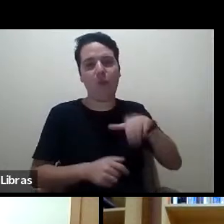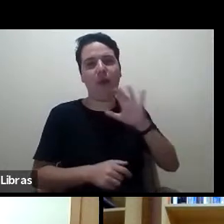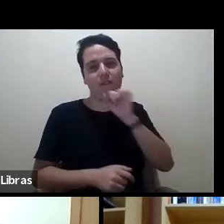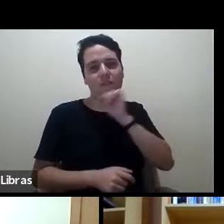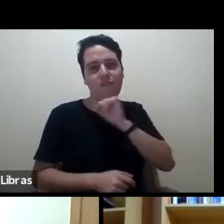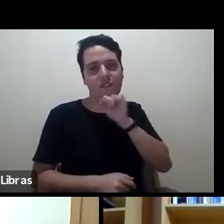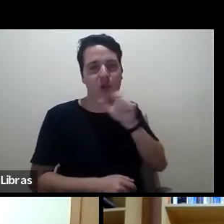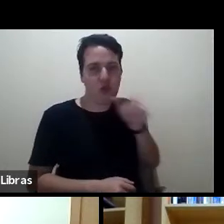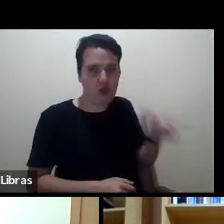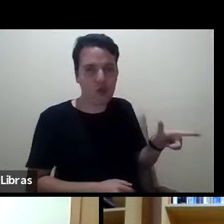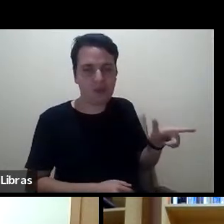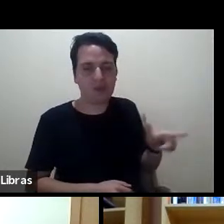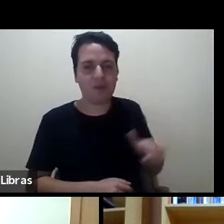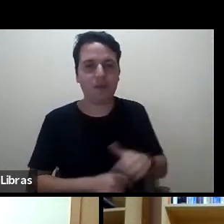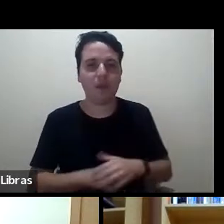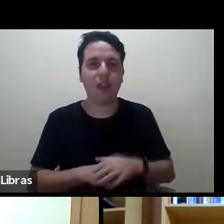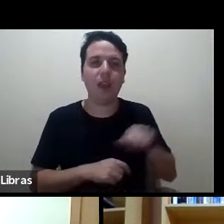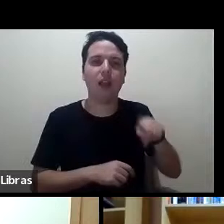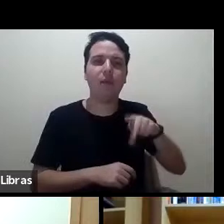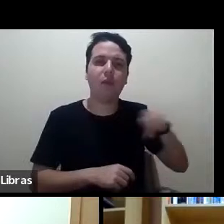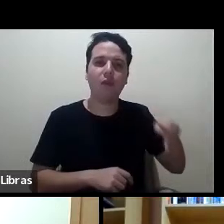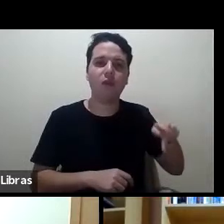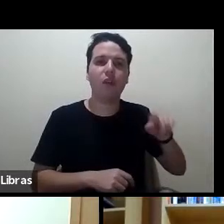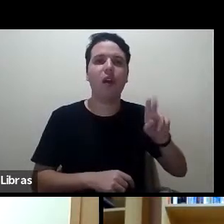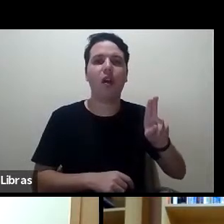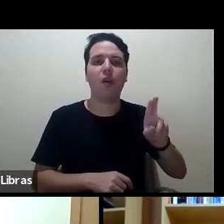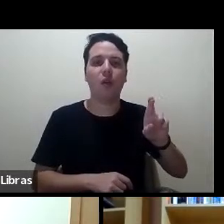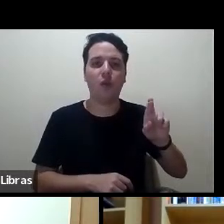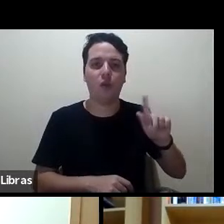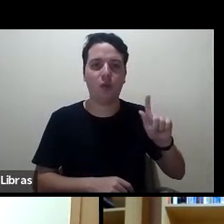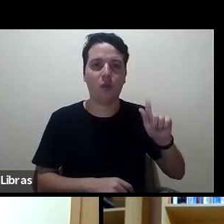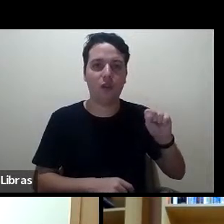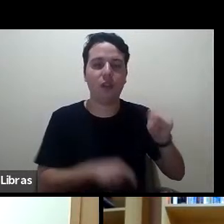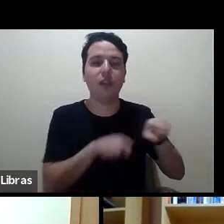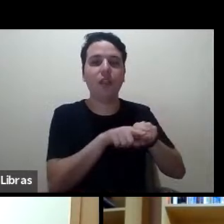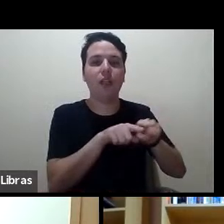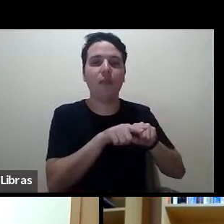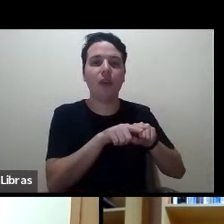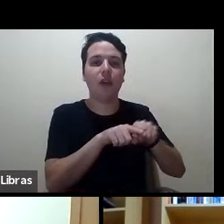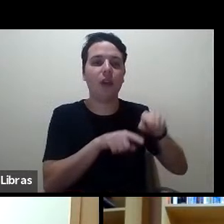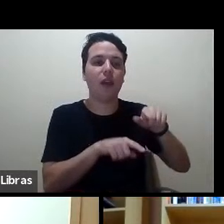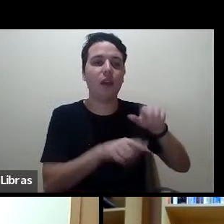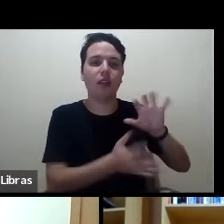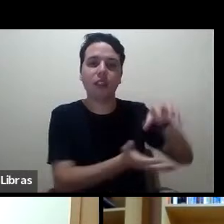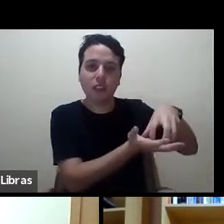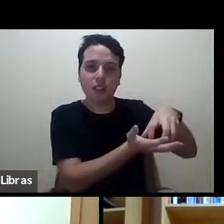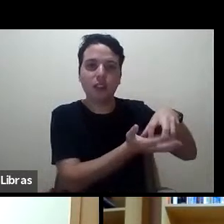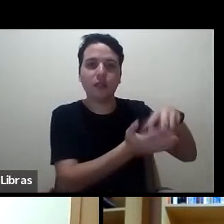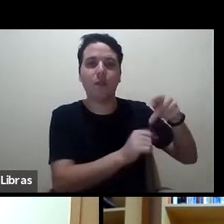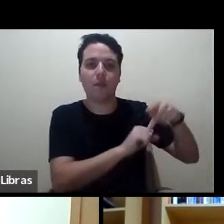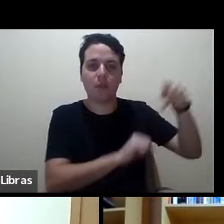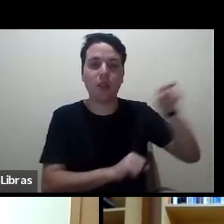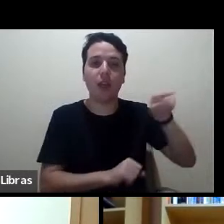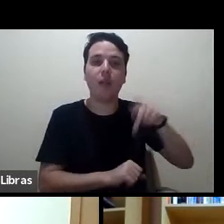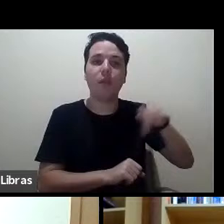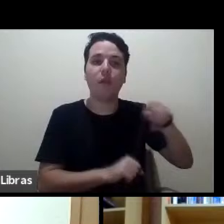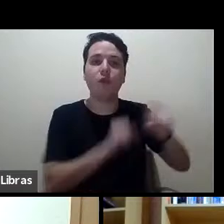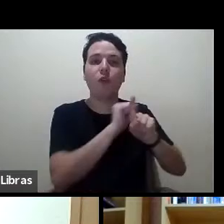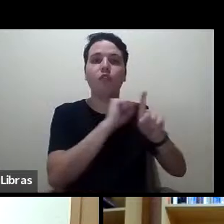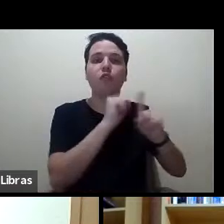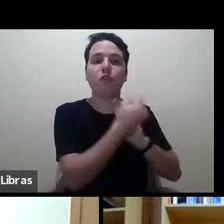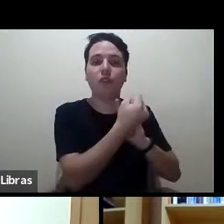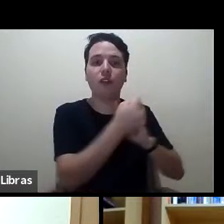como professor na URGS e no nosso programa de pós-graduação. É professor de Sociologia da Educação.